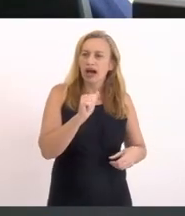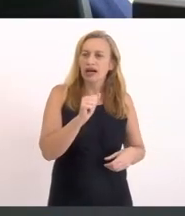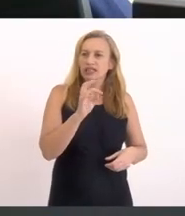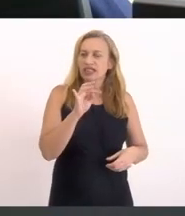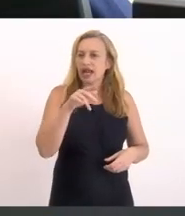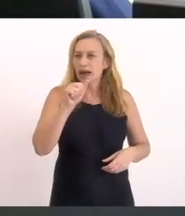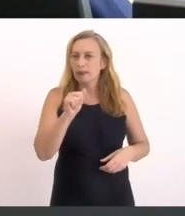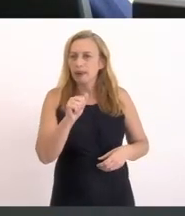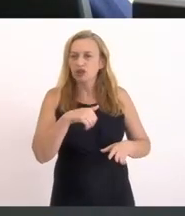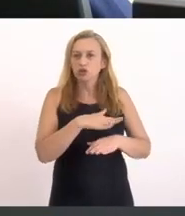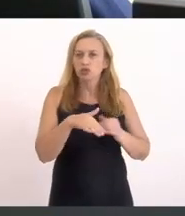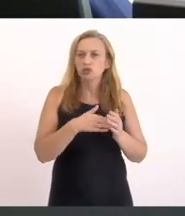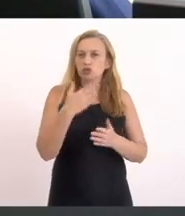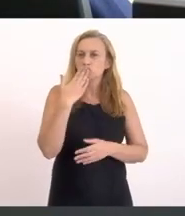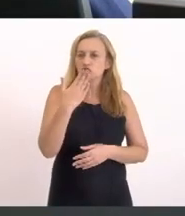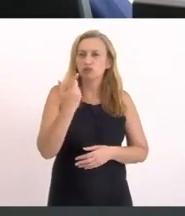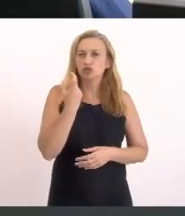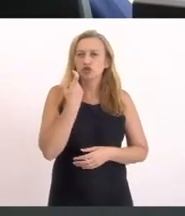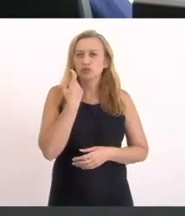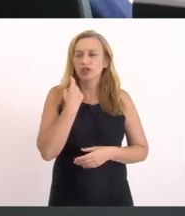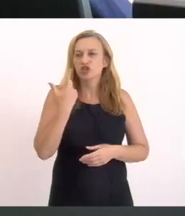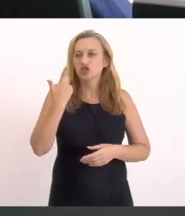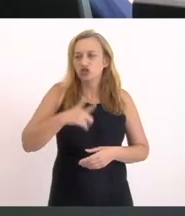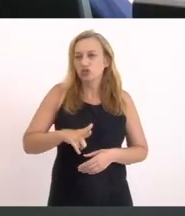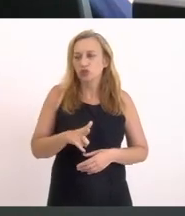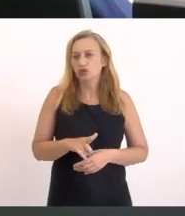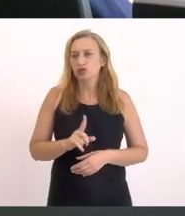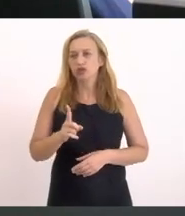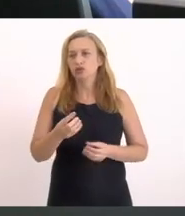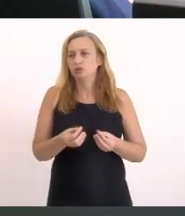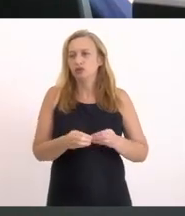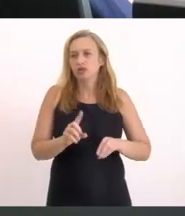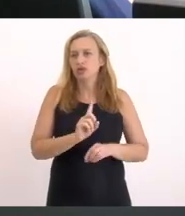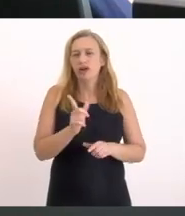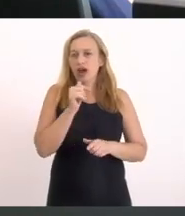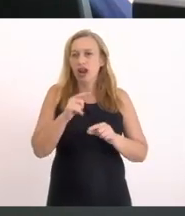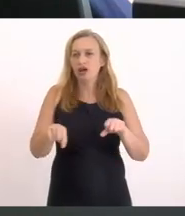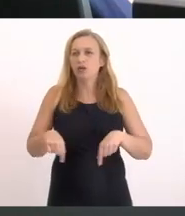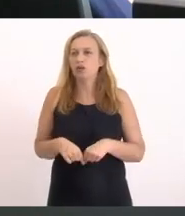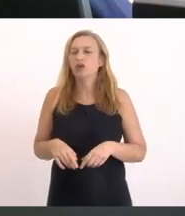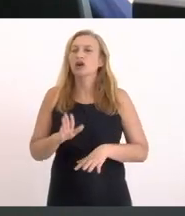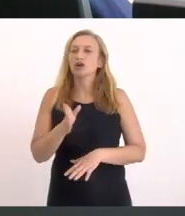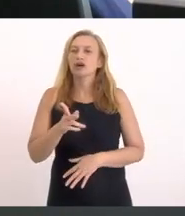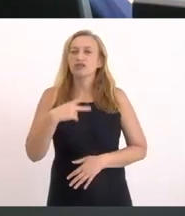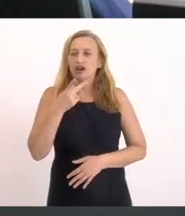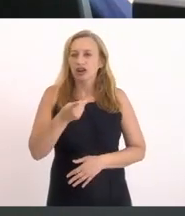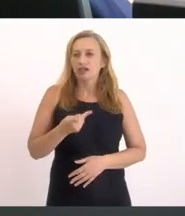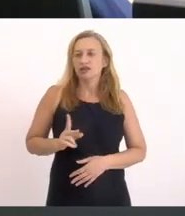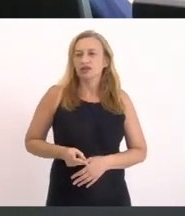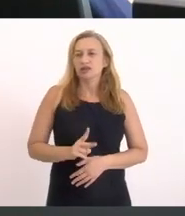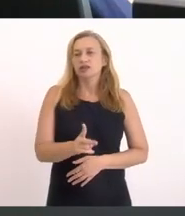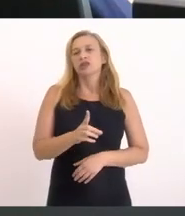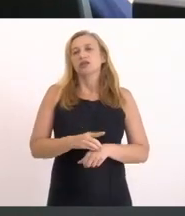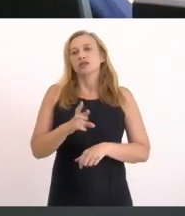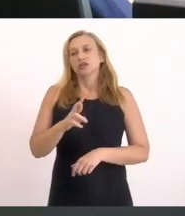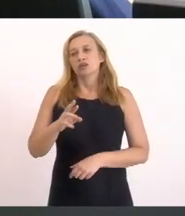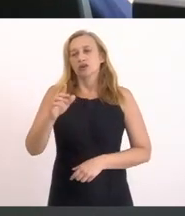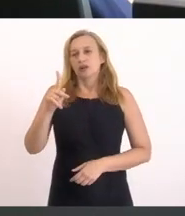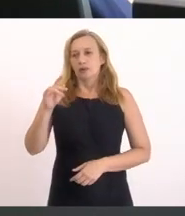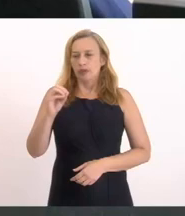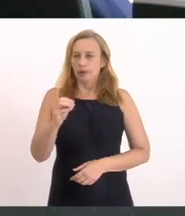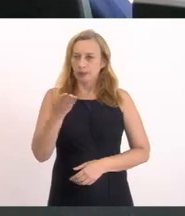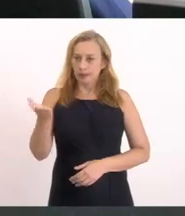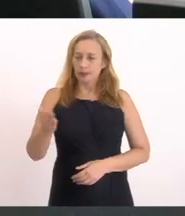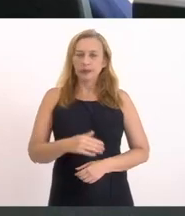Voltou o rubalo Voltou tudo Está dando tudo de novo Então não é a lagoa Vamos dar prosseguimento A falha do doutor Doutor Paulo Por